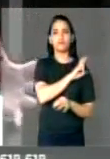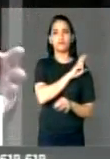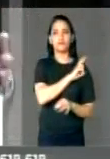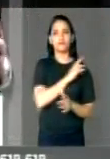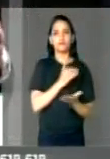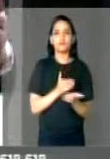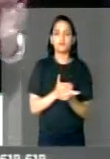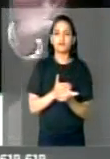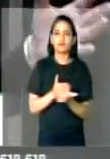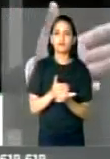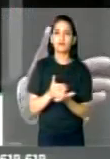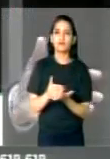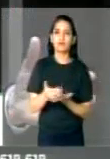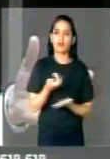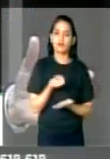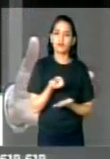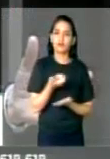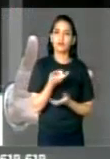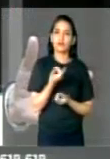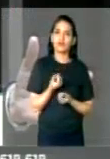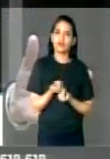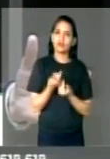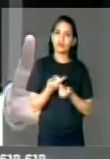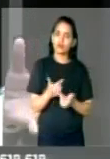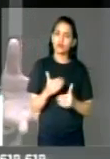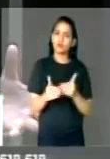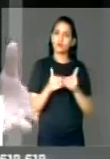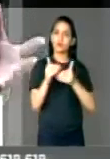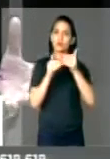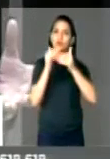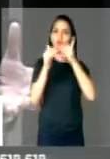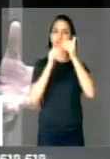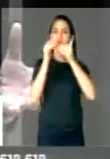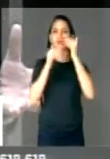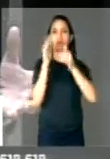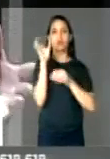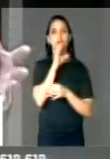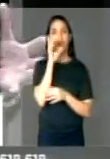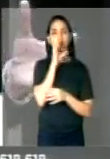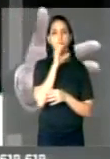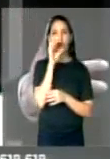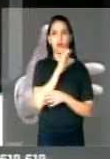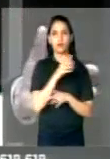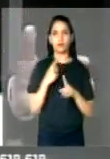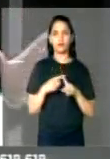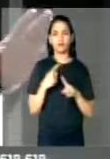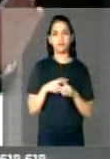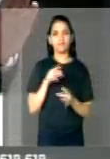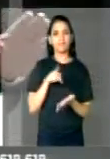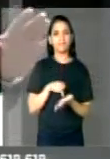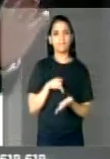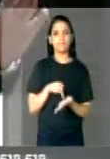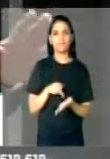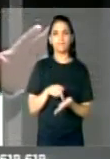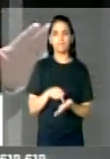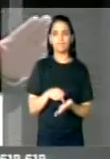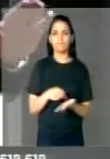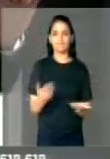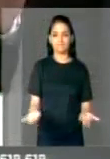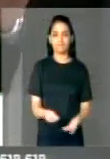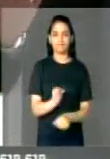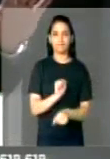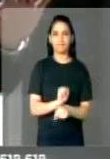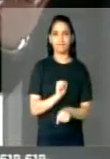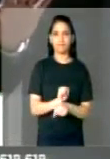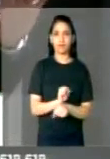injetar dinheiro e fazer com que a economia acelere, que está realmente, que está parada,